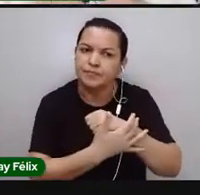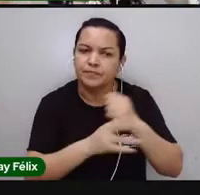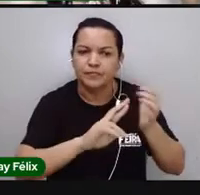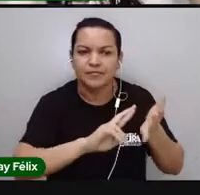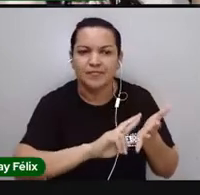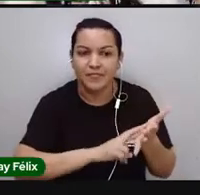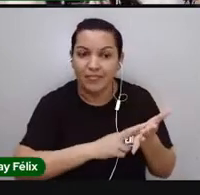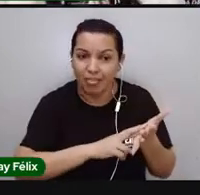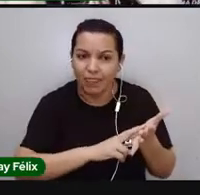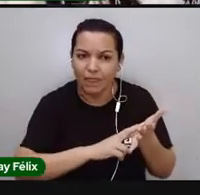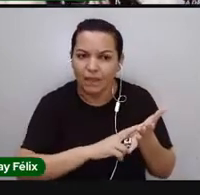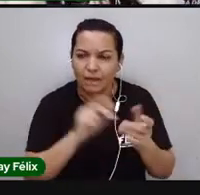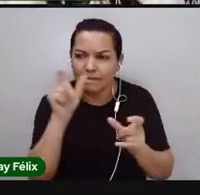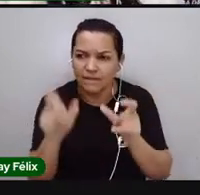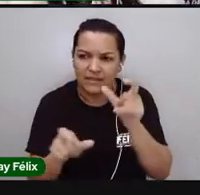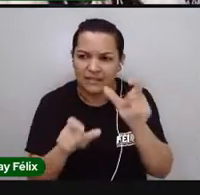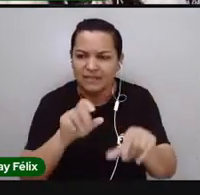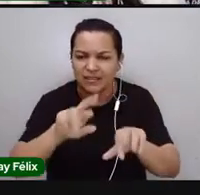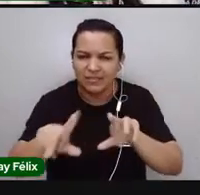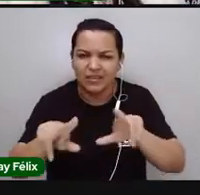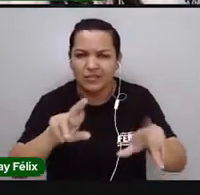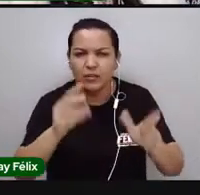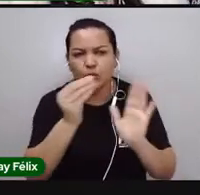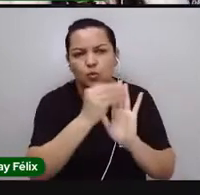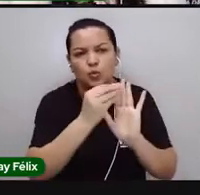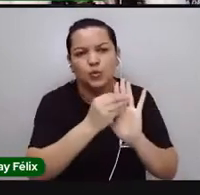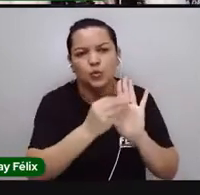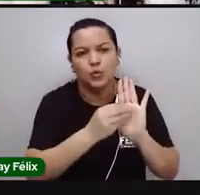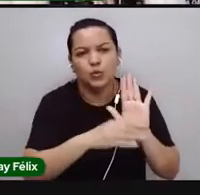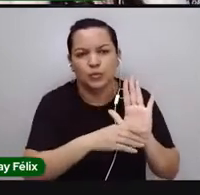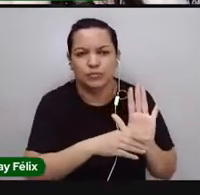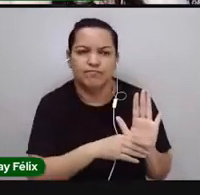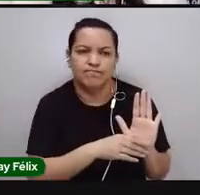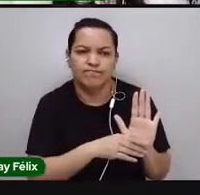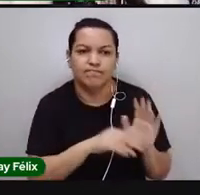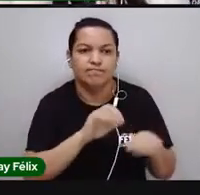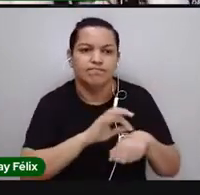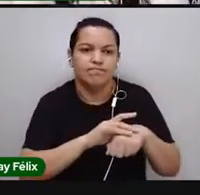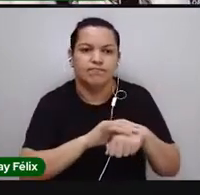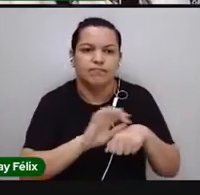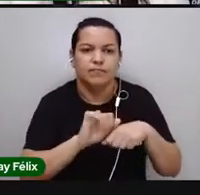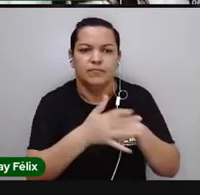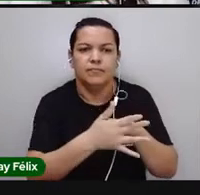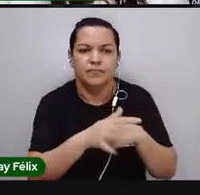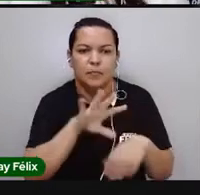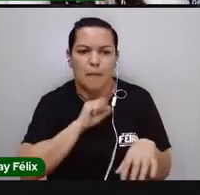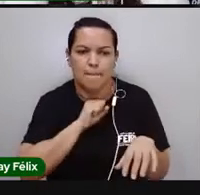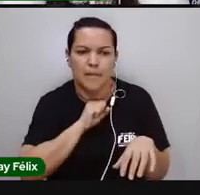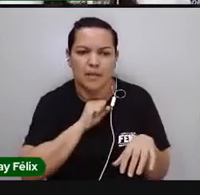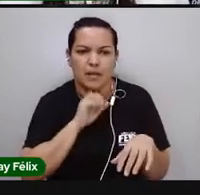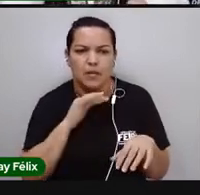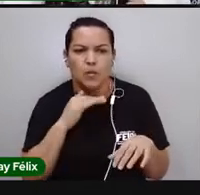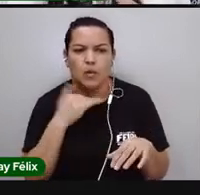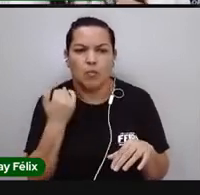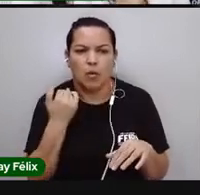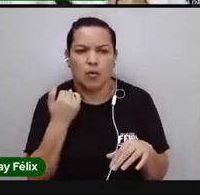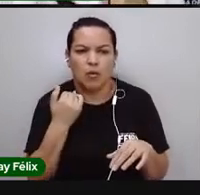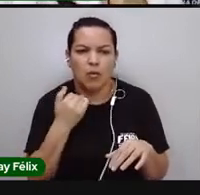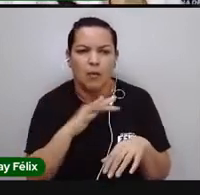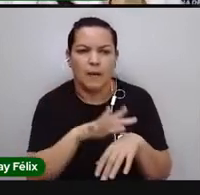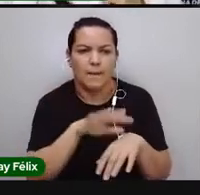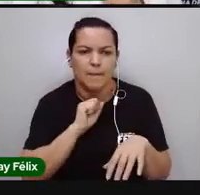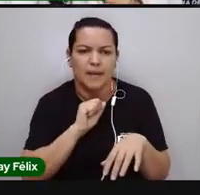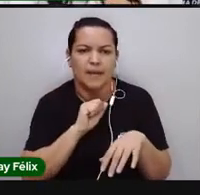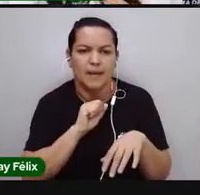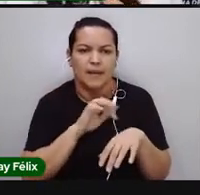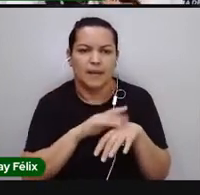de pessoas no mundo todo tendo covid-19. O que a gente pode observar hoje falando de